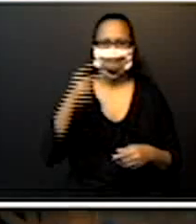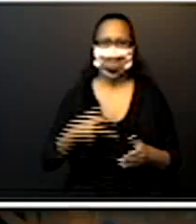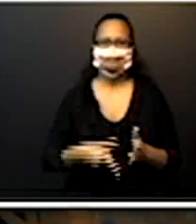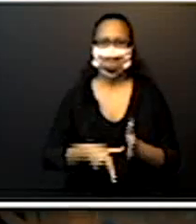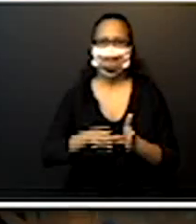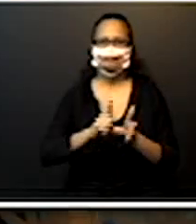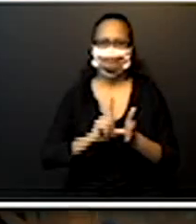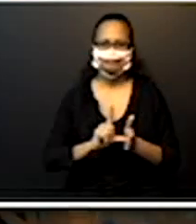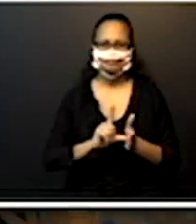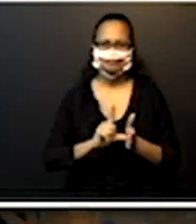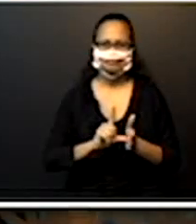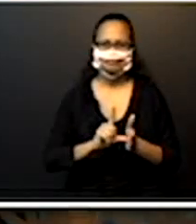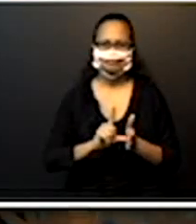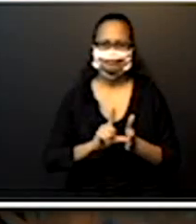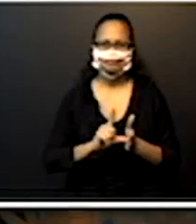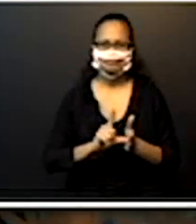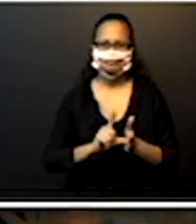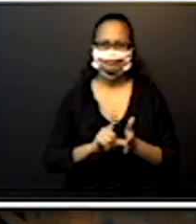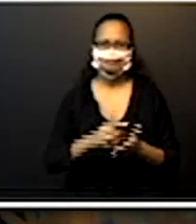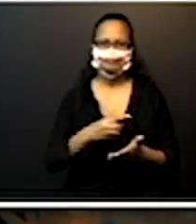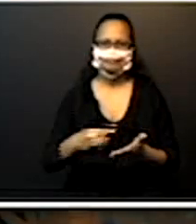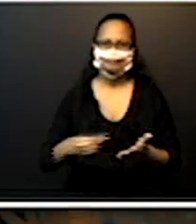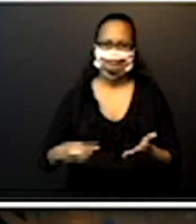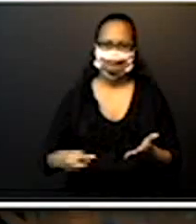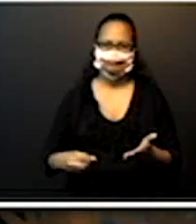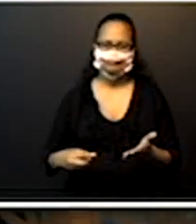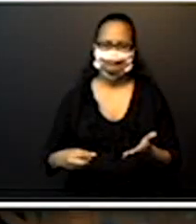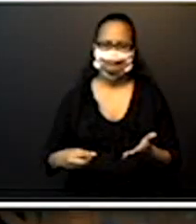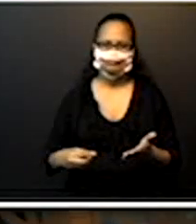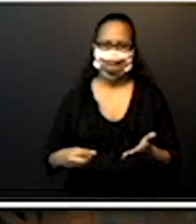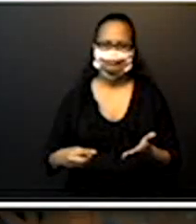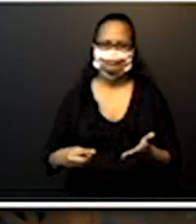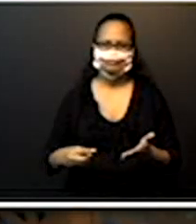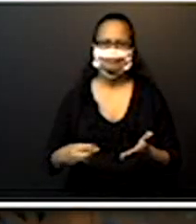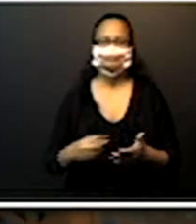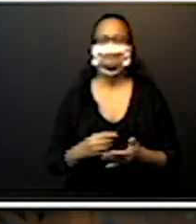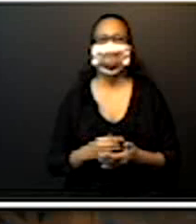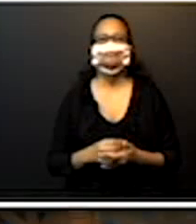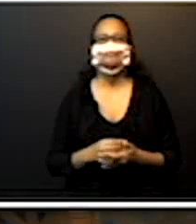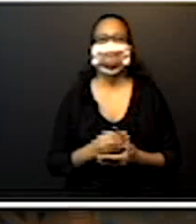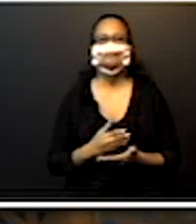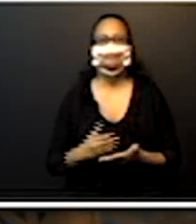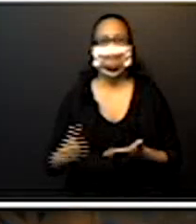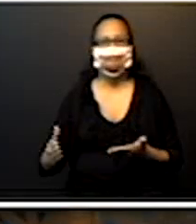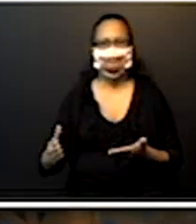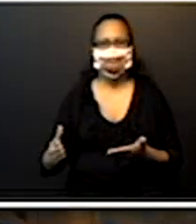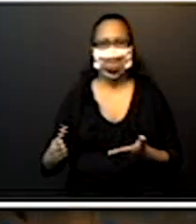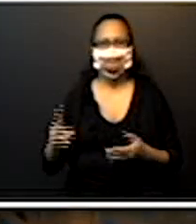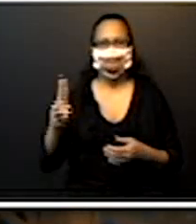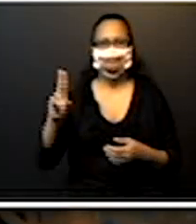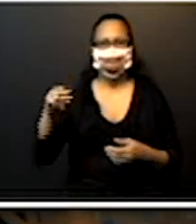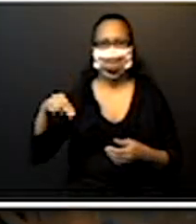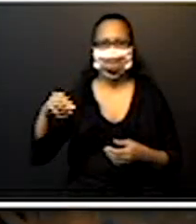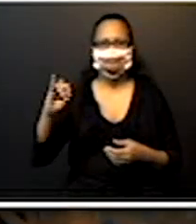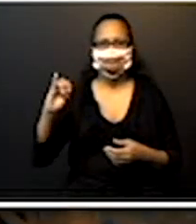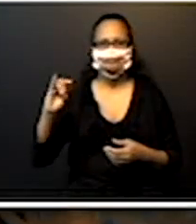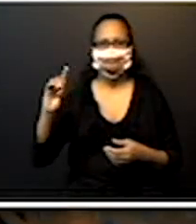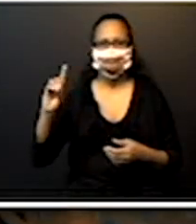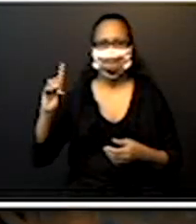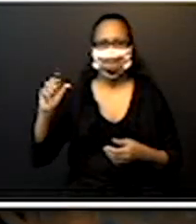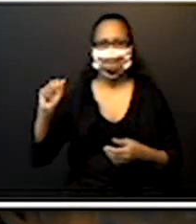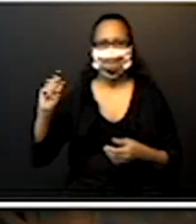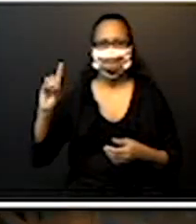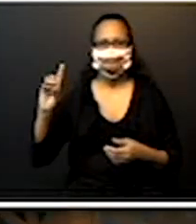está a malha, a nossa malha, aquela malha que a gente segue. Então, nós vamos começar dessa unidade. Então, queria que vocês